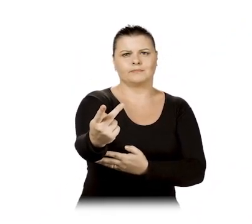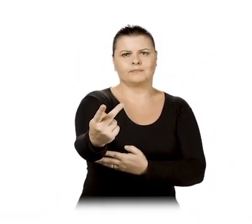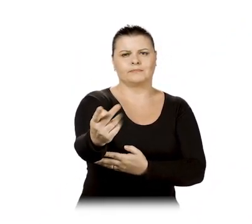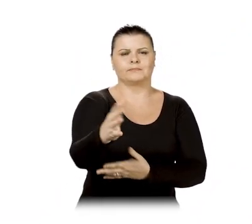-Canada Obrigado.